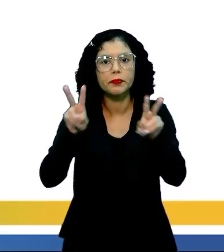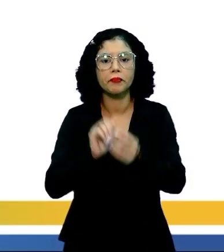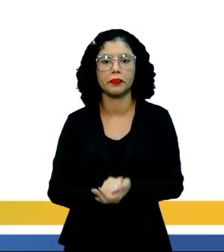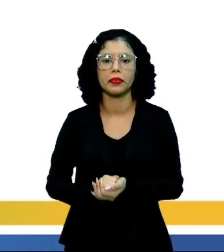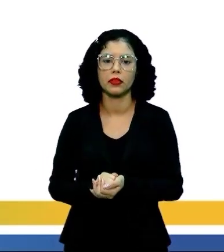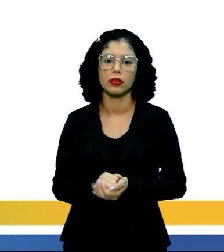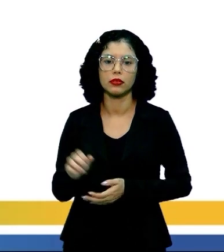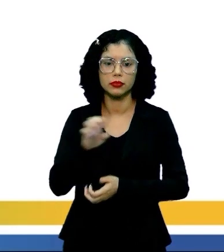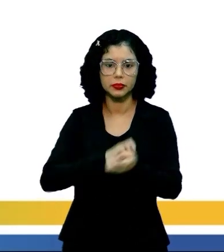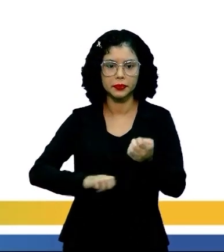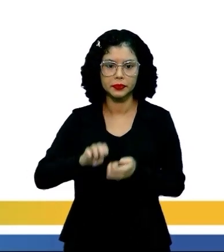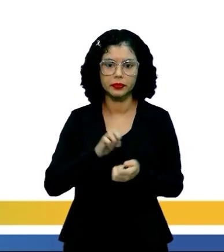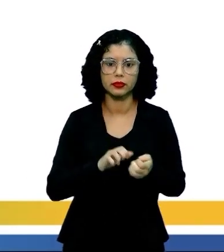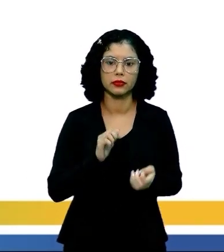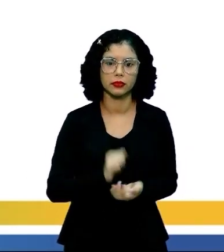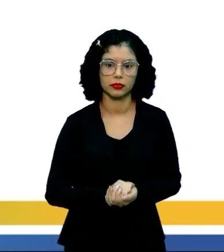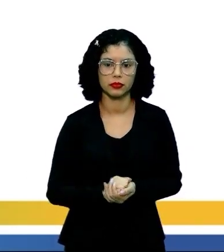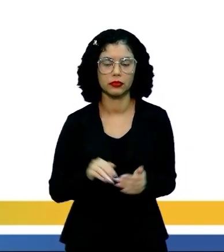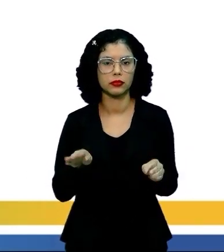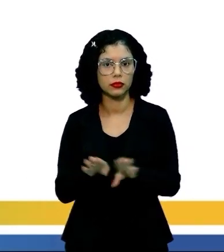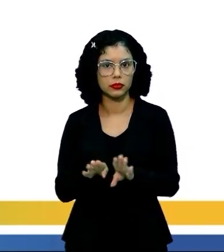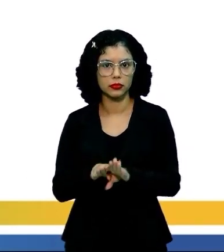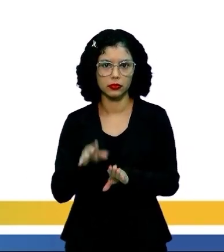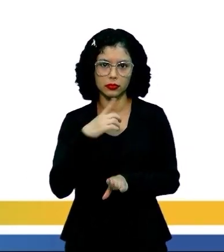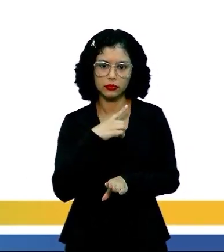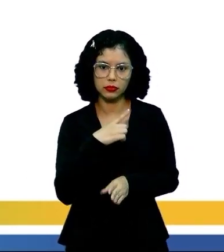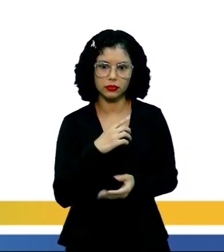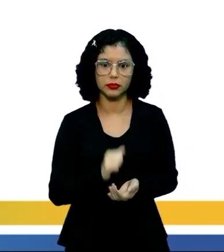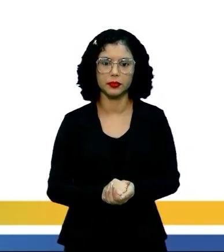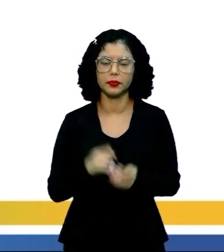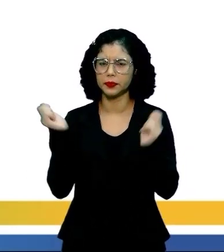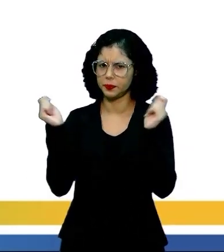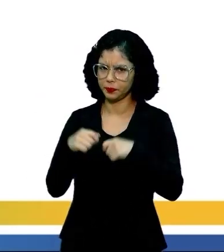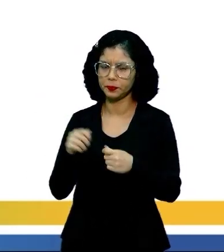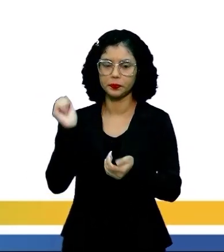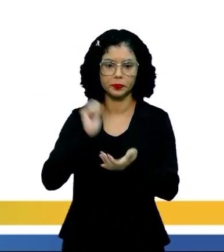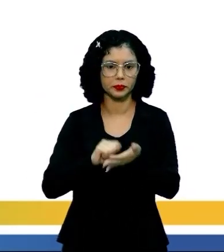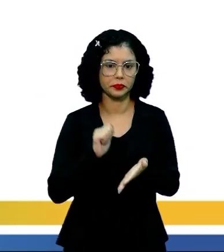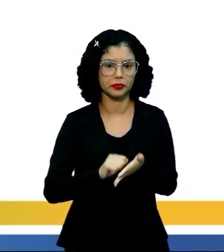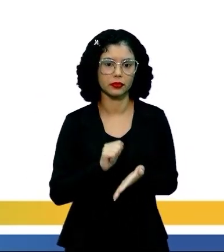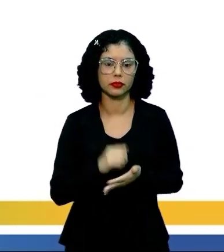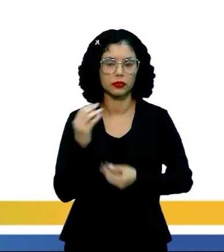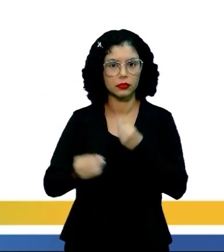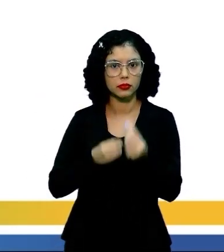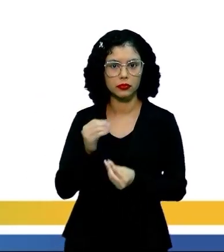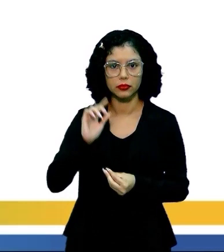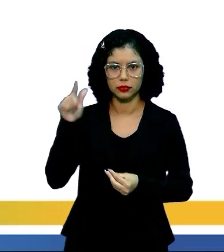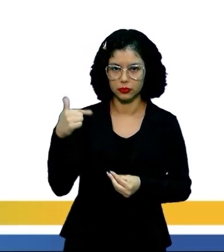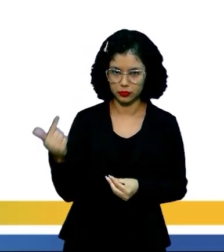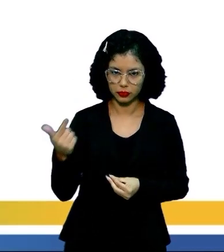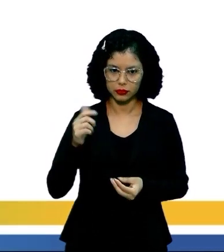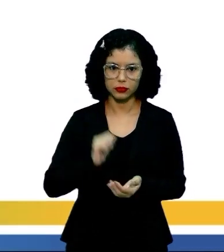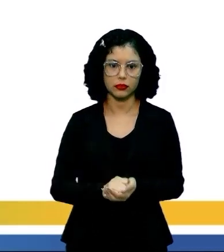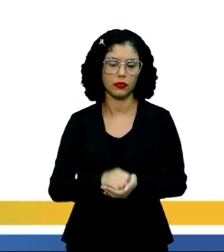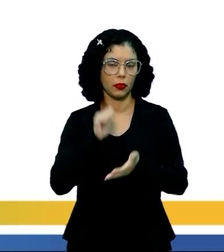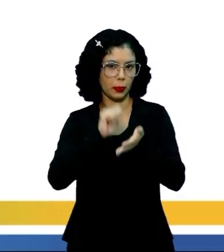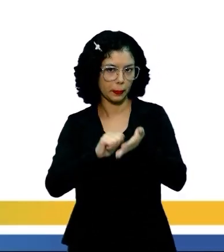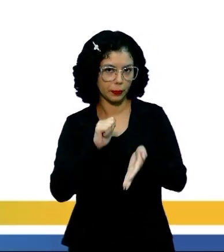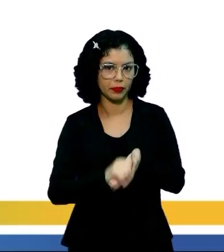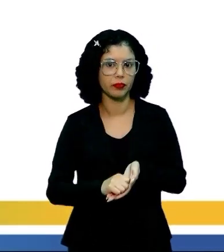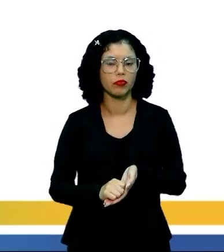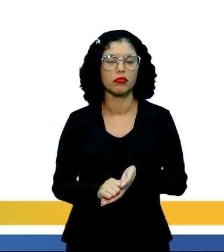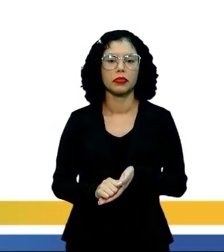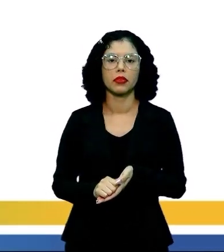a revolta de Canudos e tem a possibilidade de descrever como nenhum outro escritor